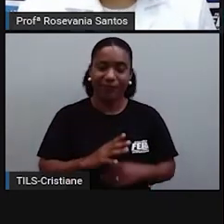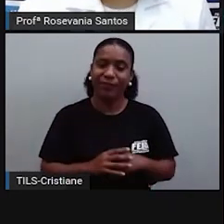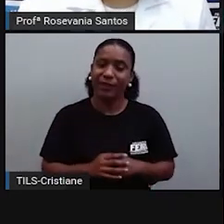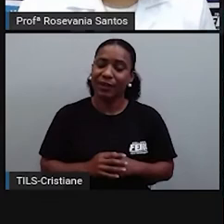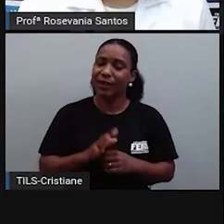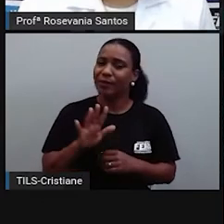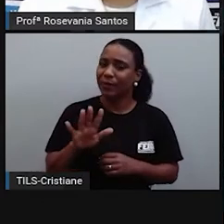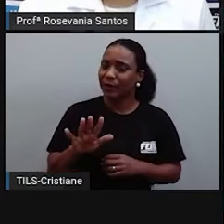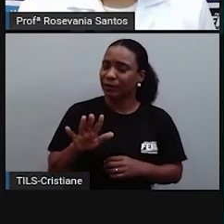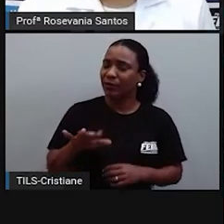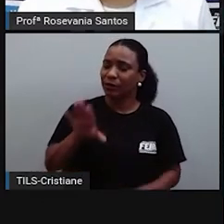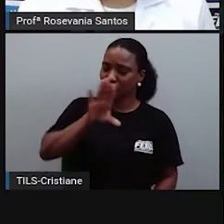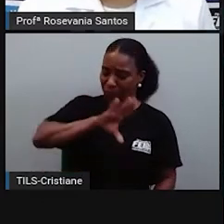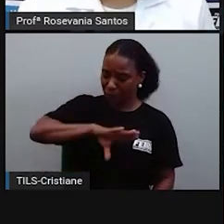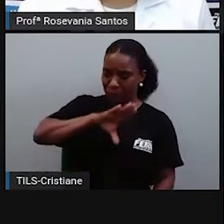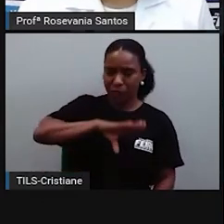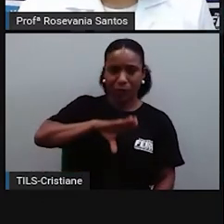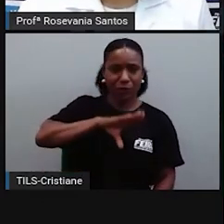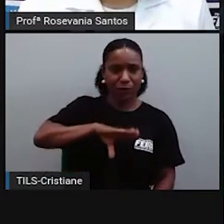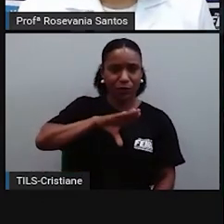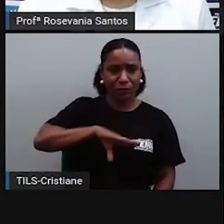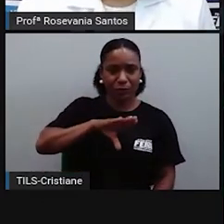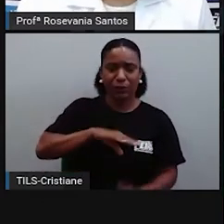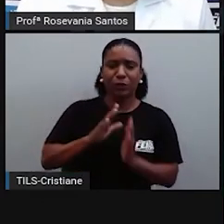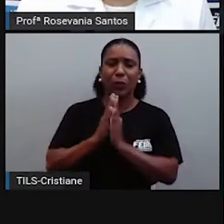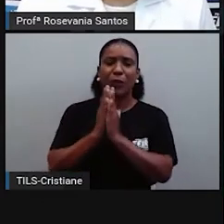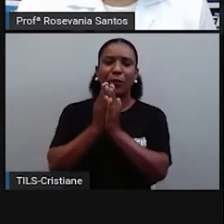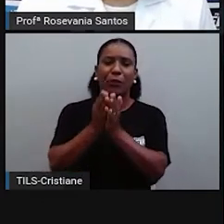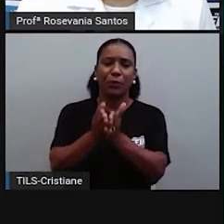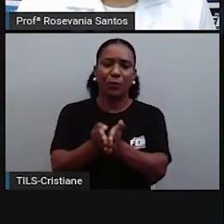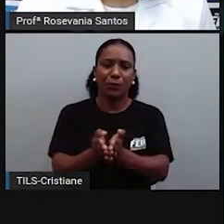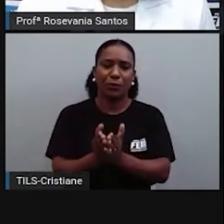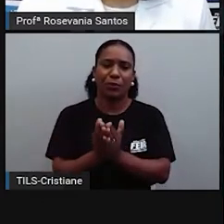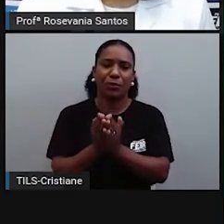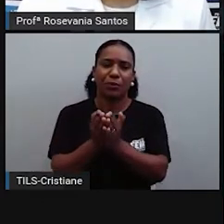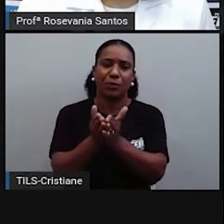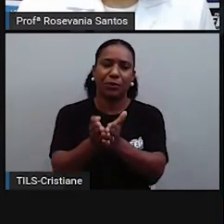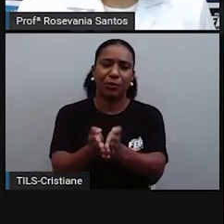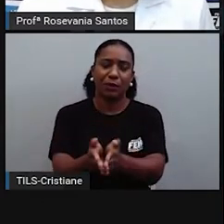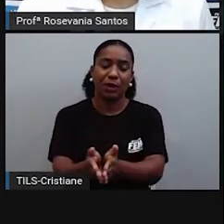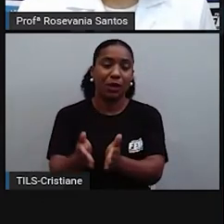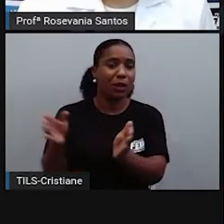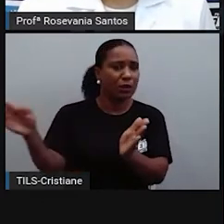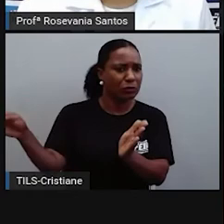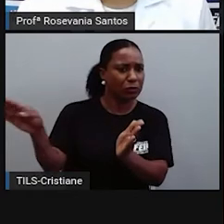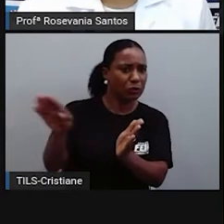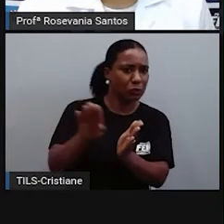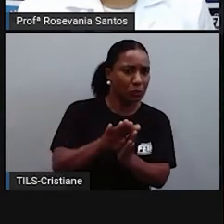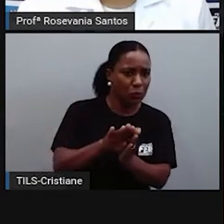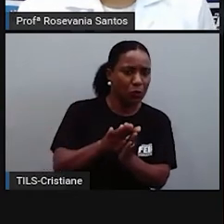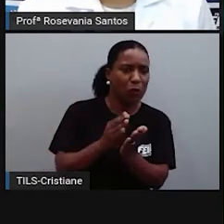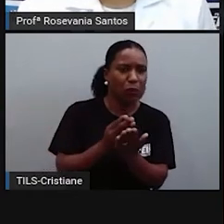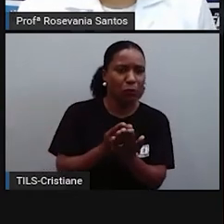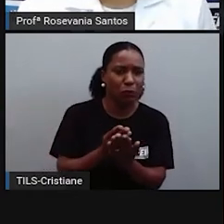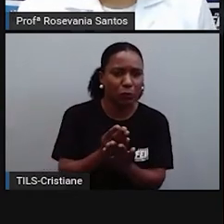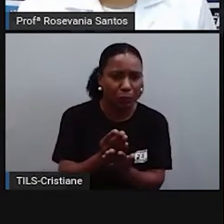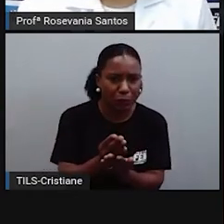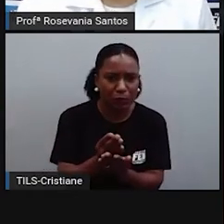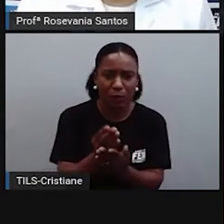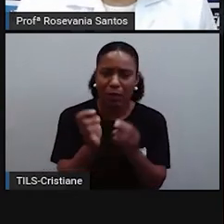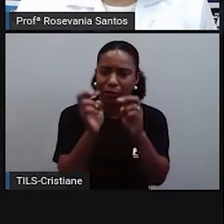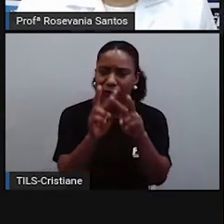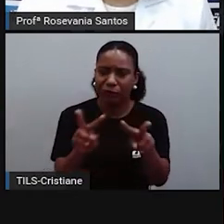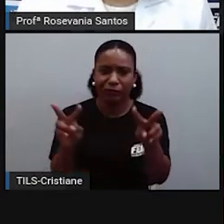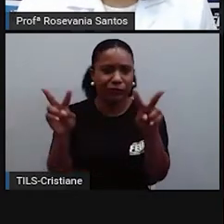dos portugueses, que causou muita estranheza, foi exatamente a partir daí que o território brasileiro começou a mudar.